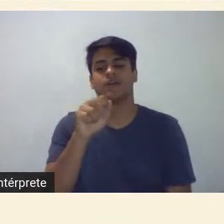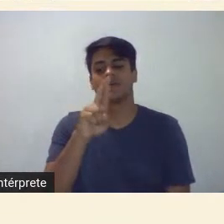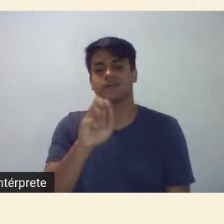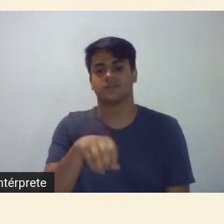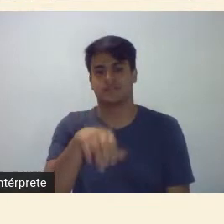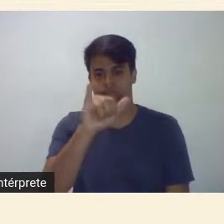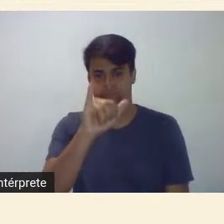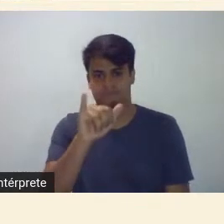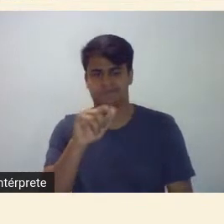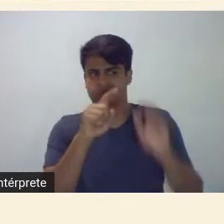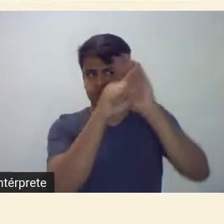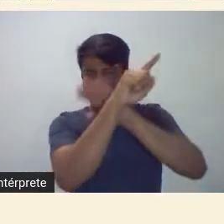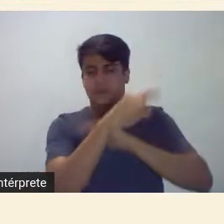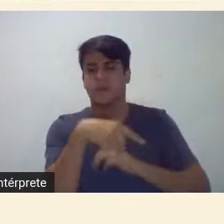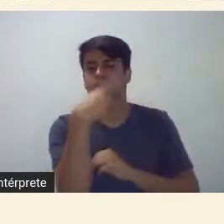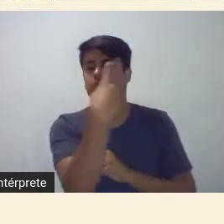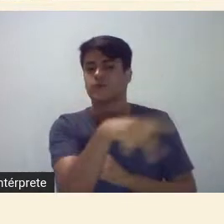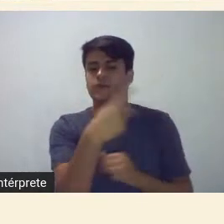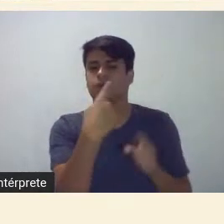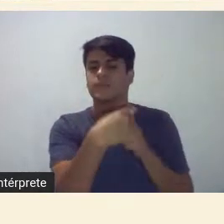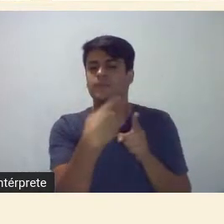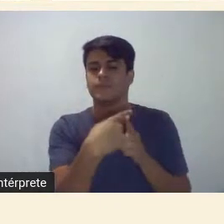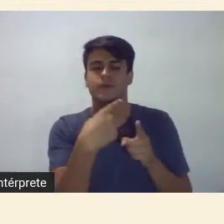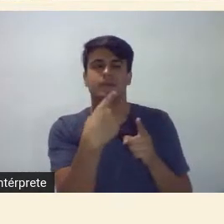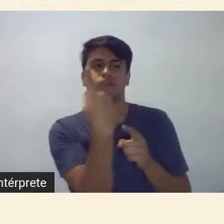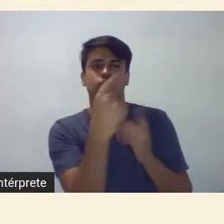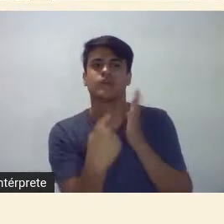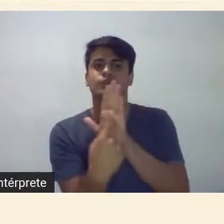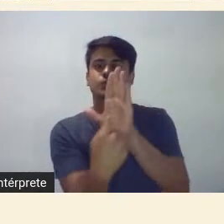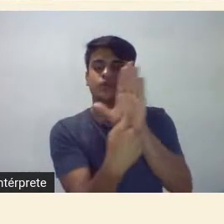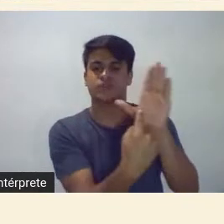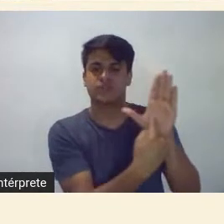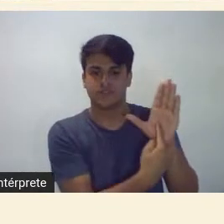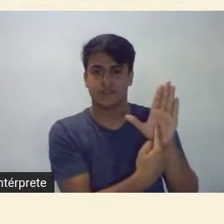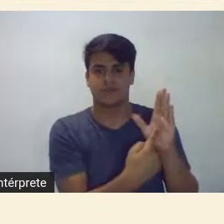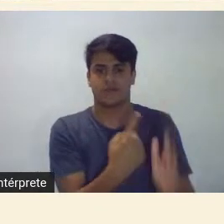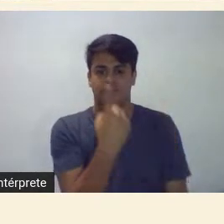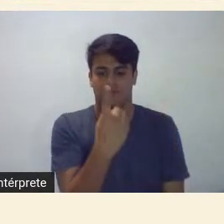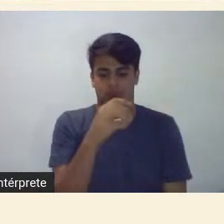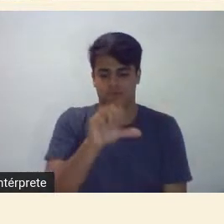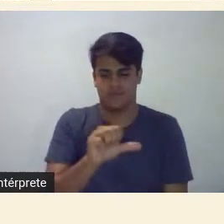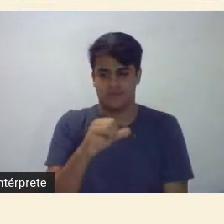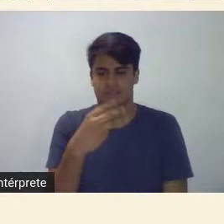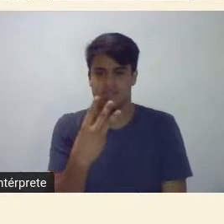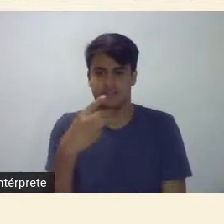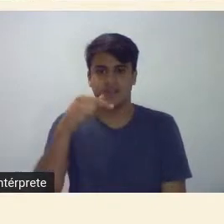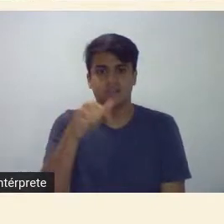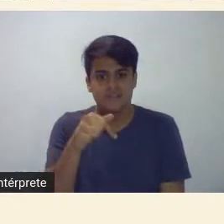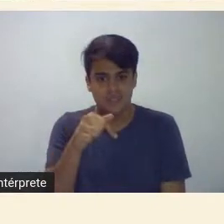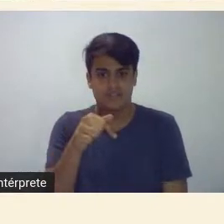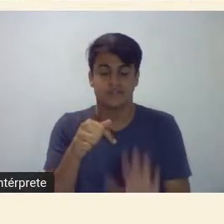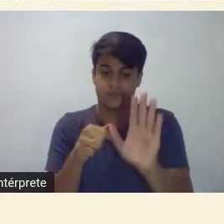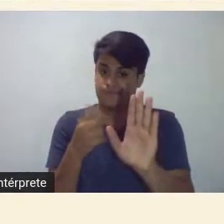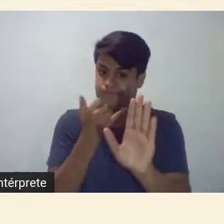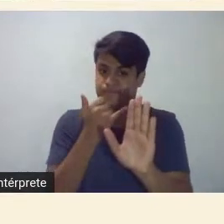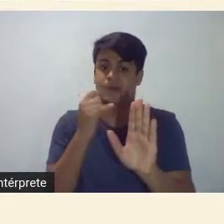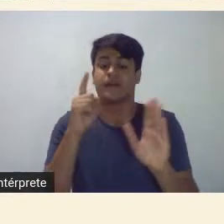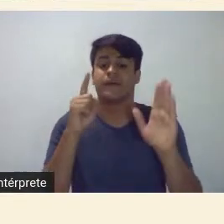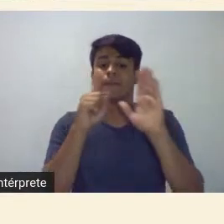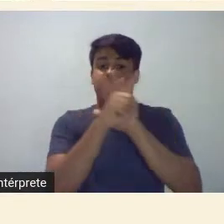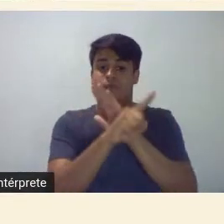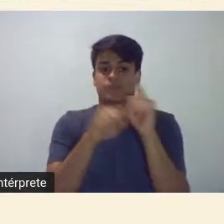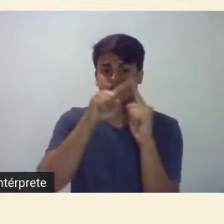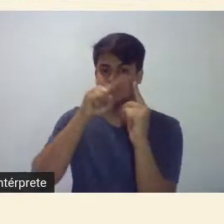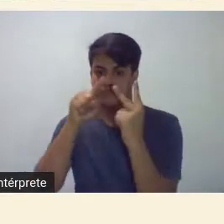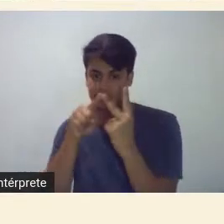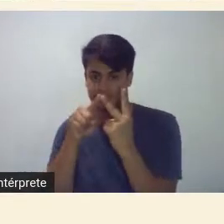corte da exposição que vocês estão preparando agora em 1937 então na verdade é uma pergunta para a Aracy e para a Regina